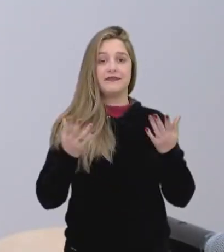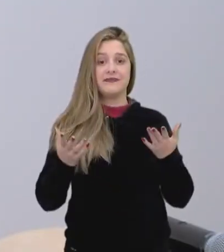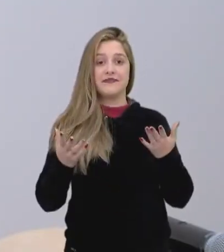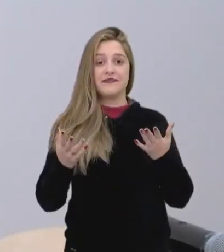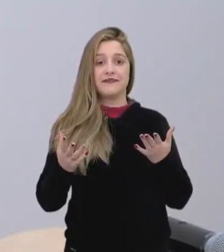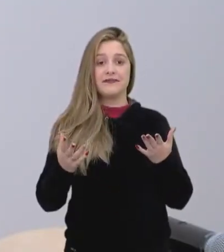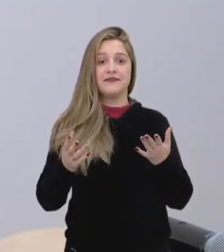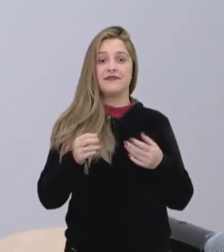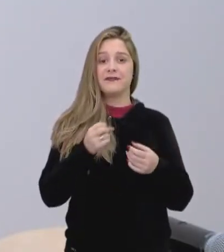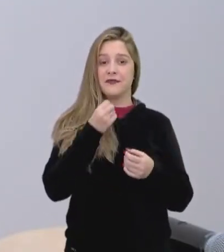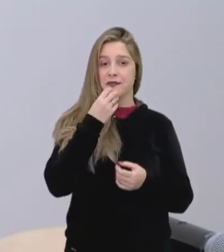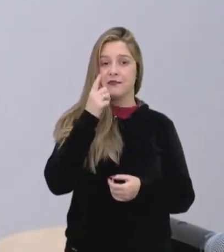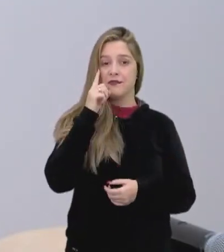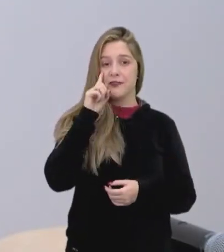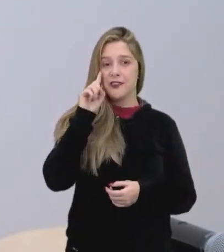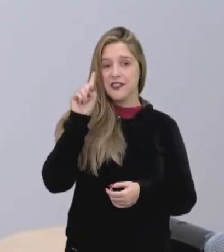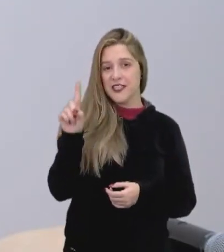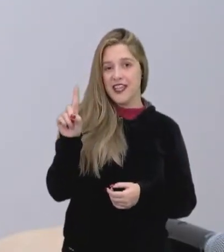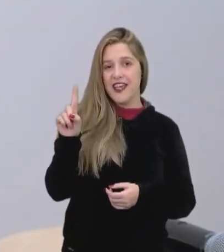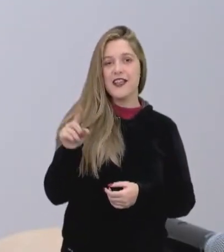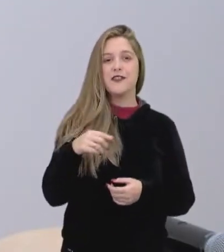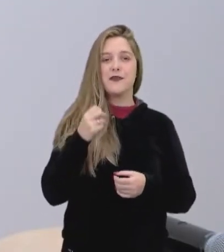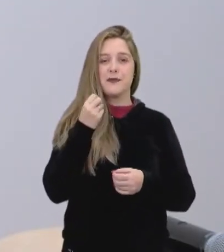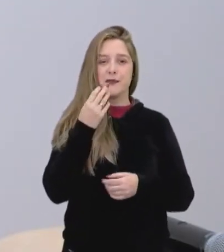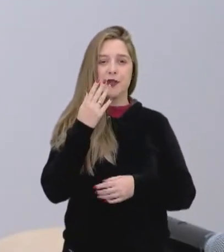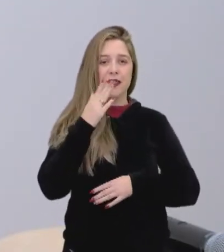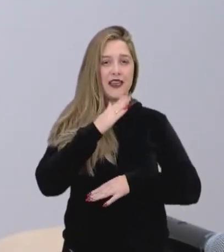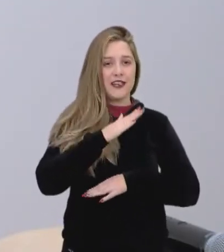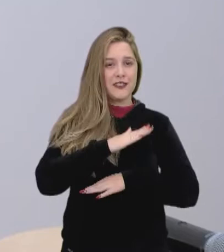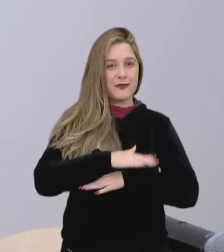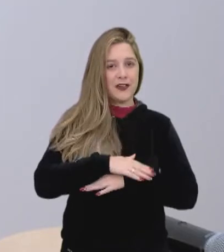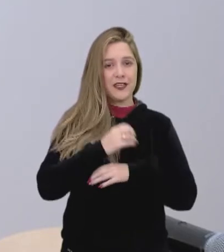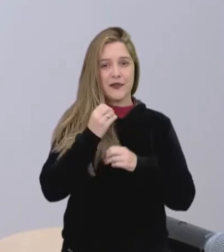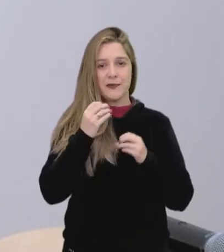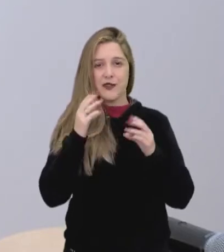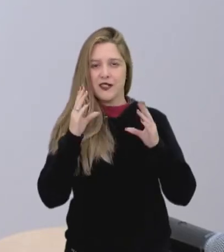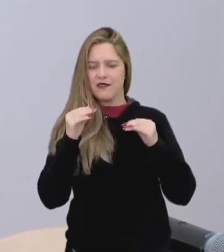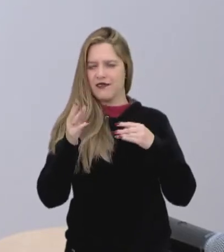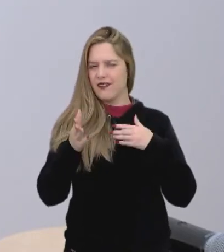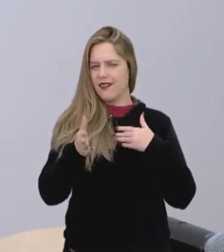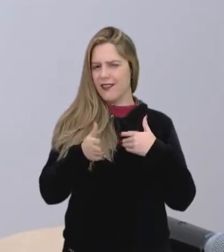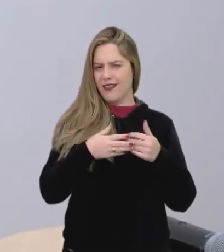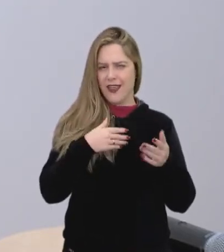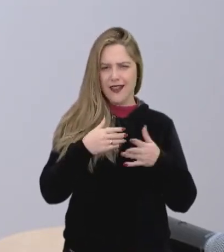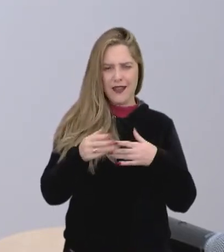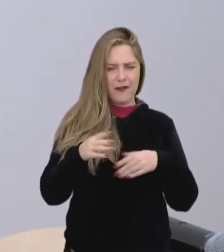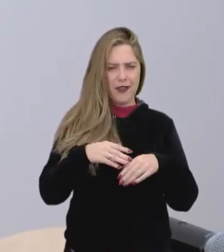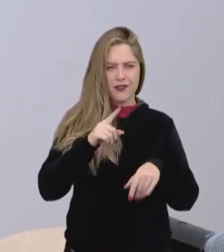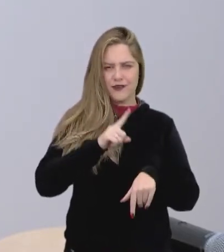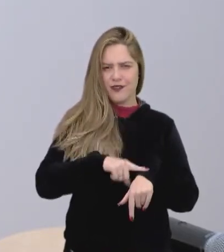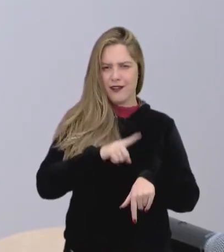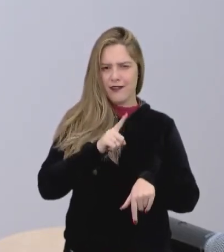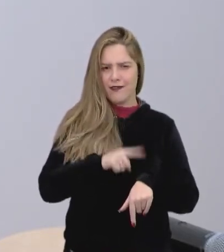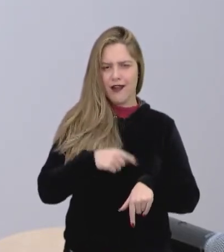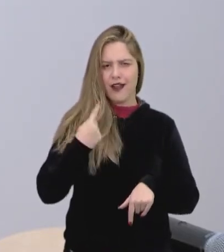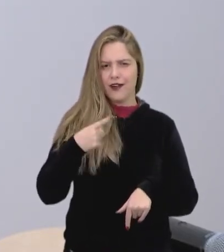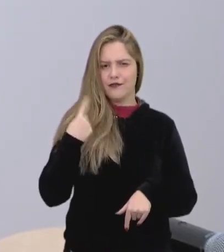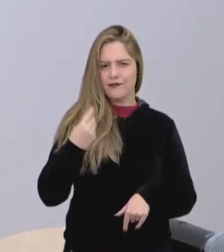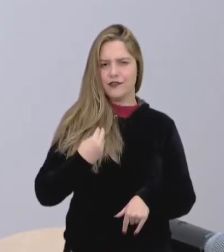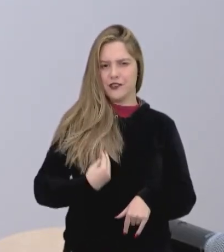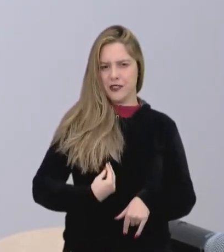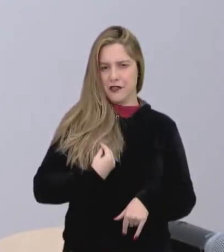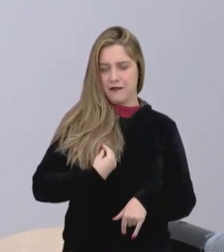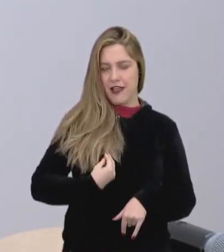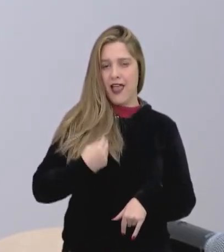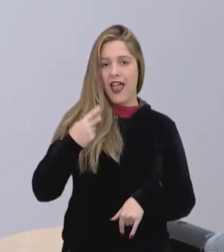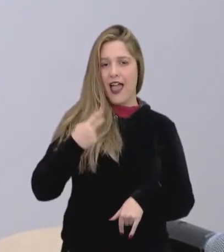caras, muito bom dia, muito boa tarde, muito boa noite, independentemente do horário que você tiver aqui,